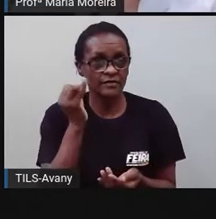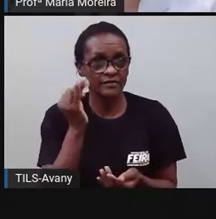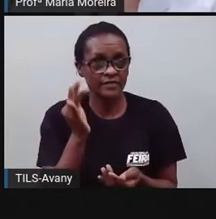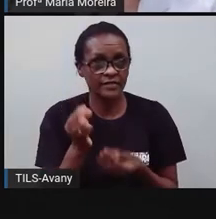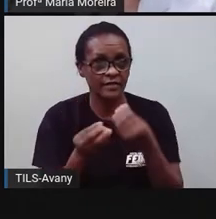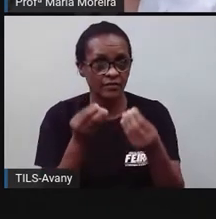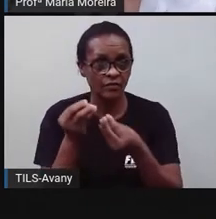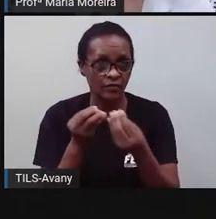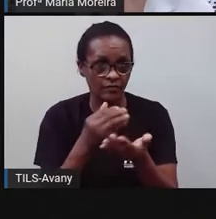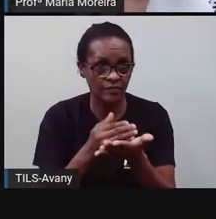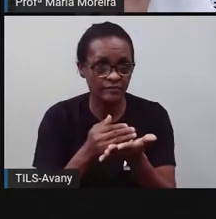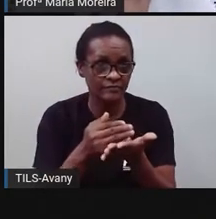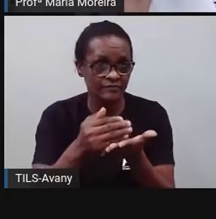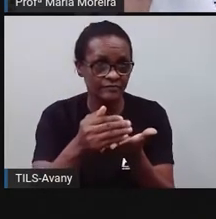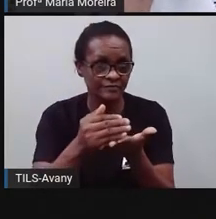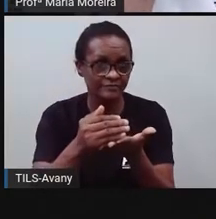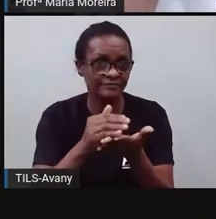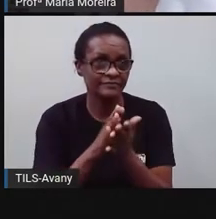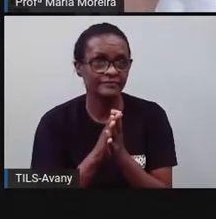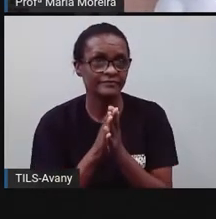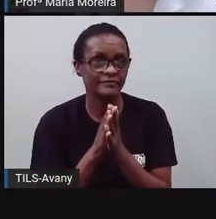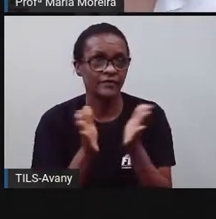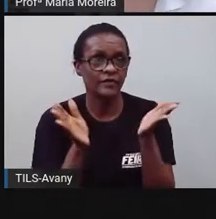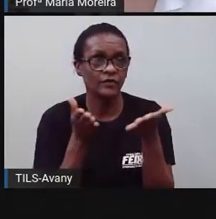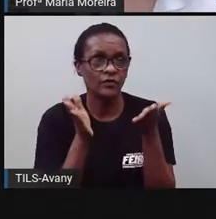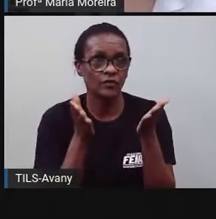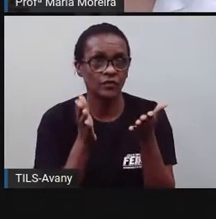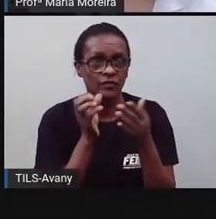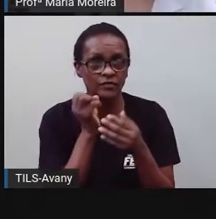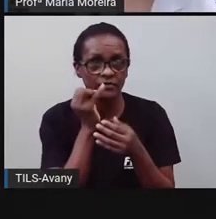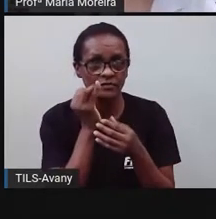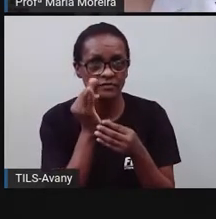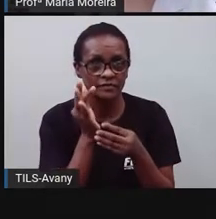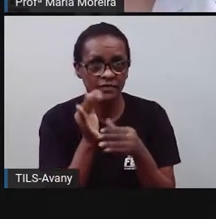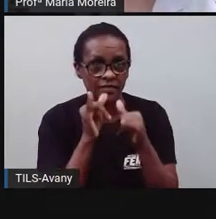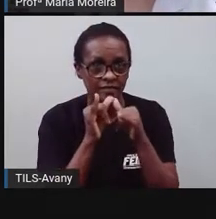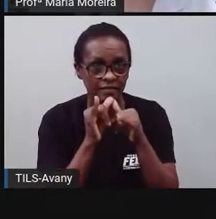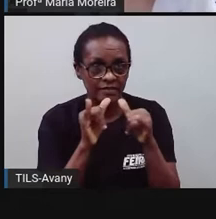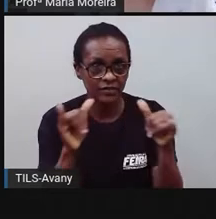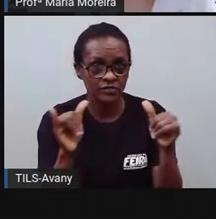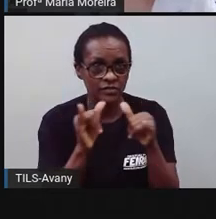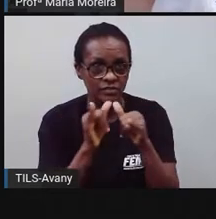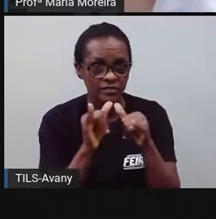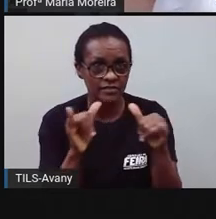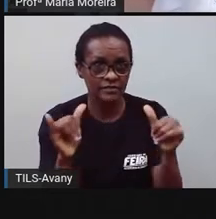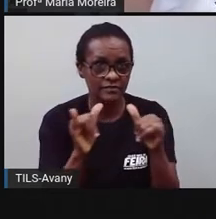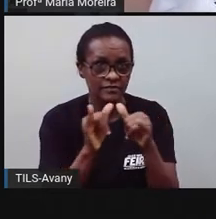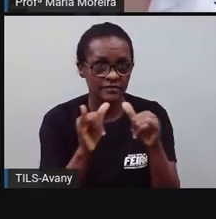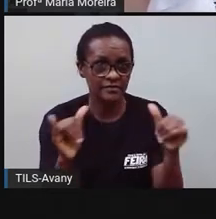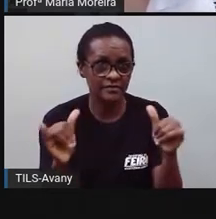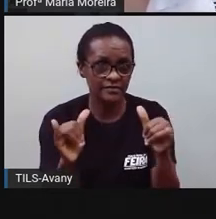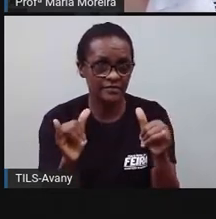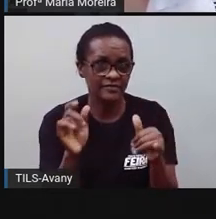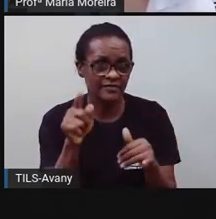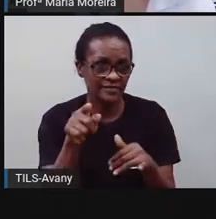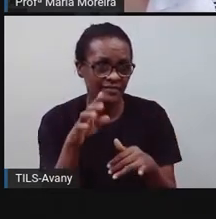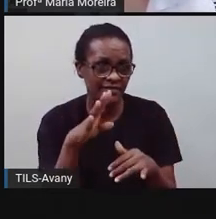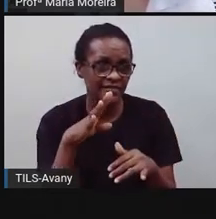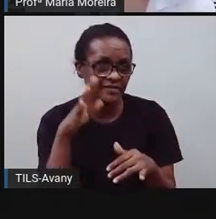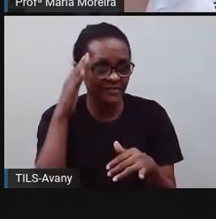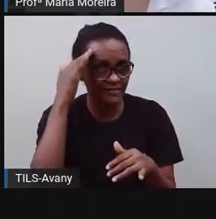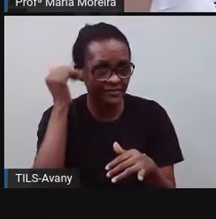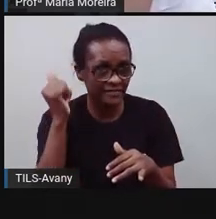começar. Bom, hoje vamos falar sobre notícia. Você sabe, né? O que é uma